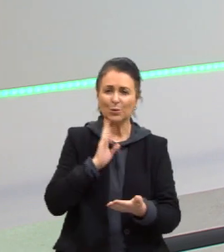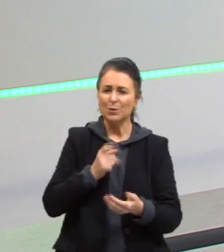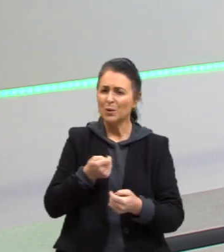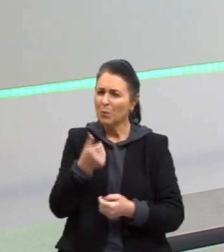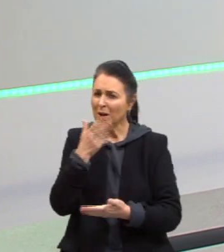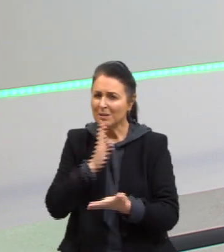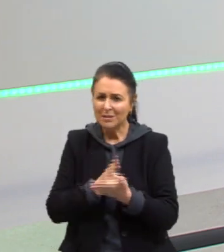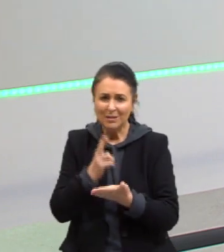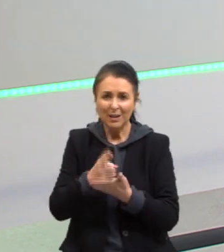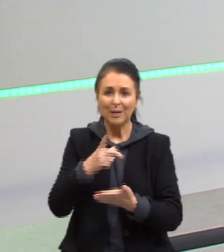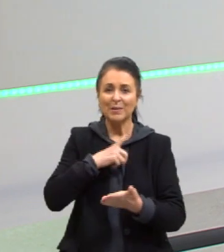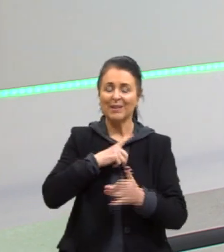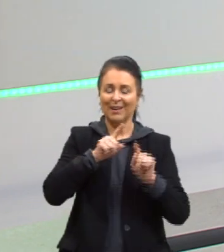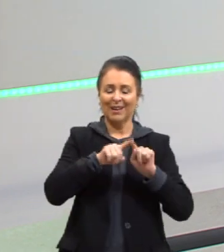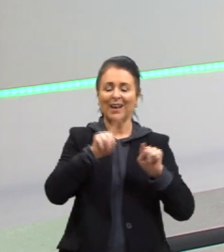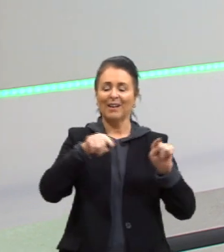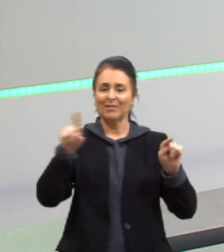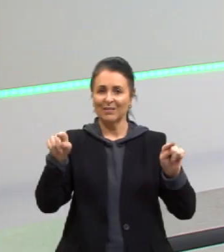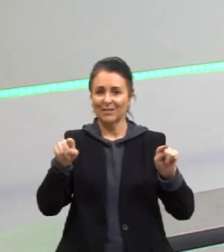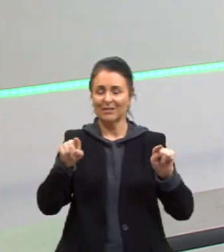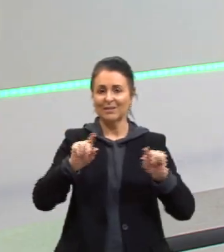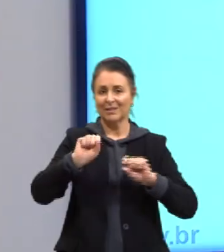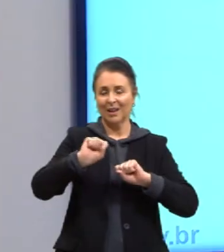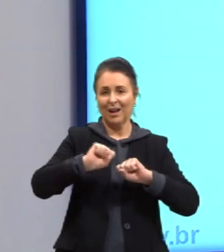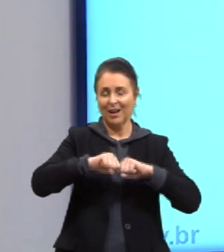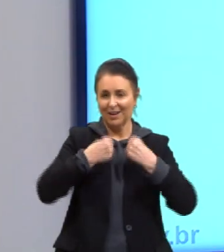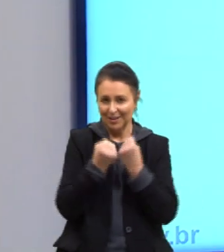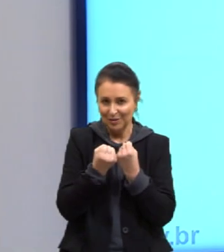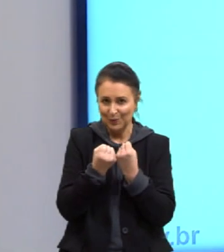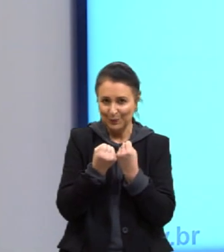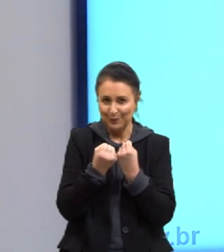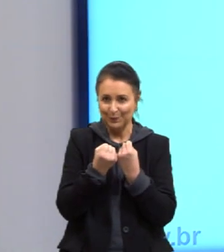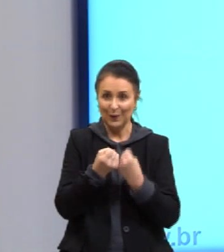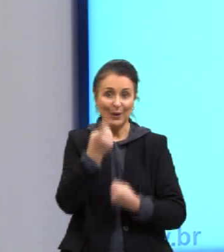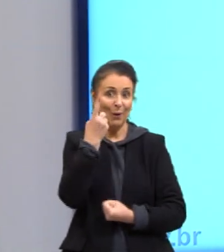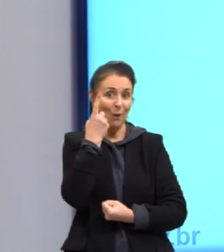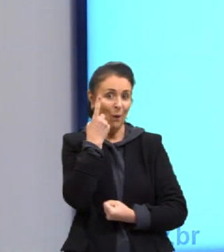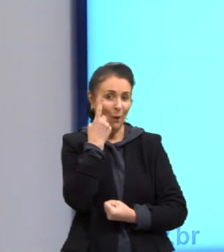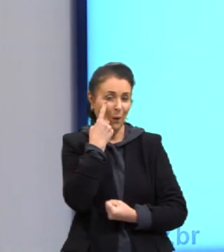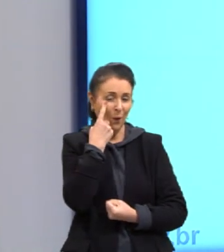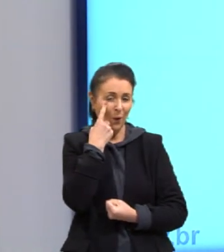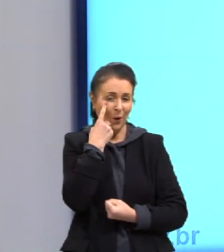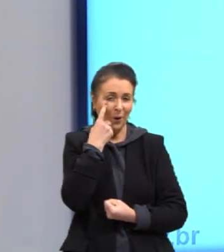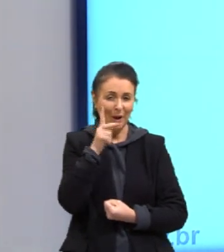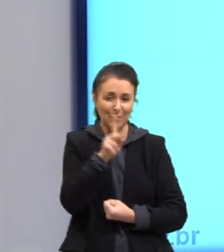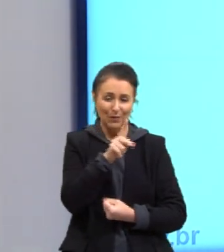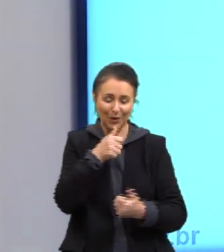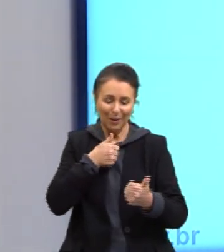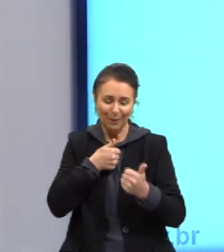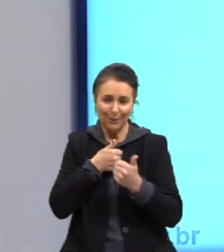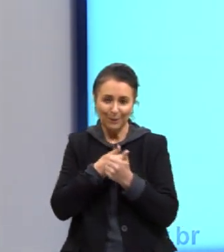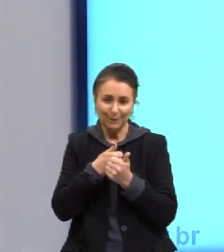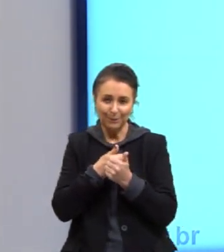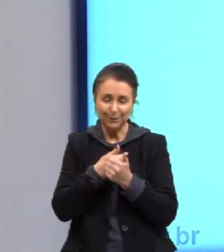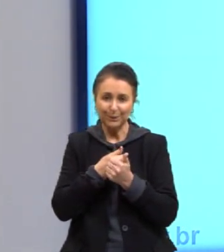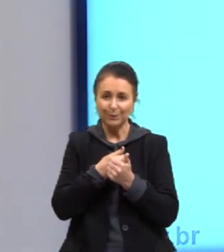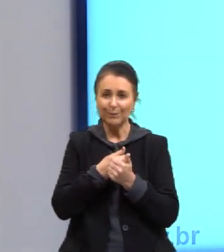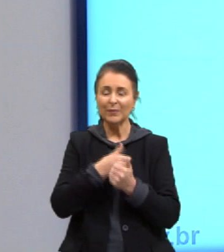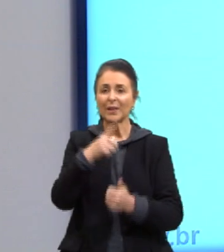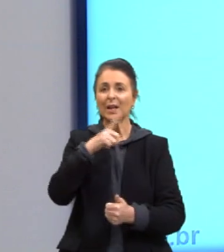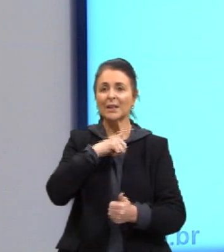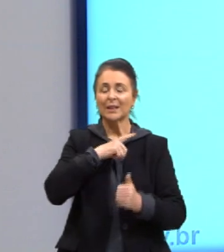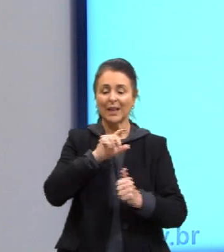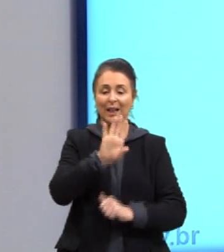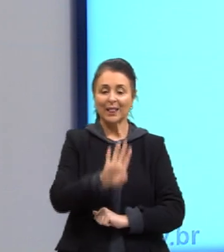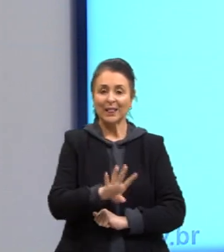da energia. Então, aqui a gente vai ver um pouquinho mais de perto justamente essa aplicação. A gente tem aqui nessa